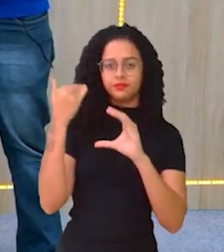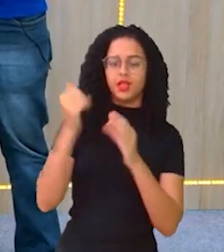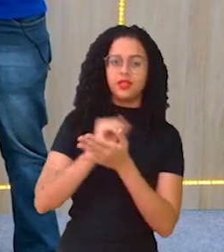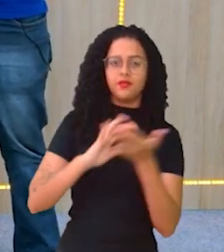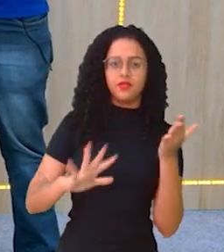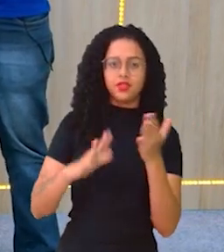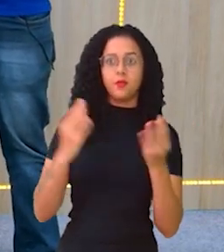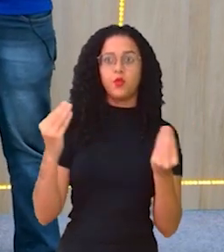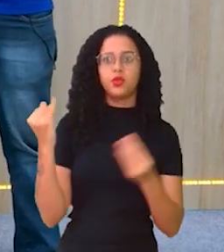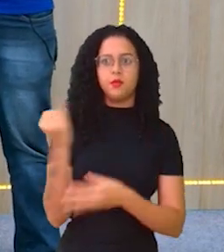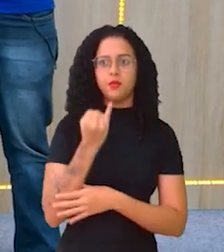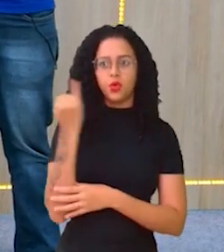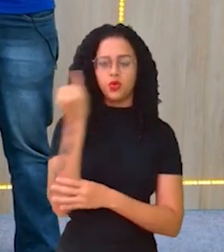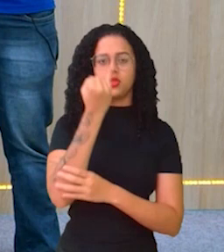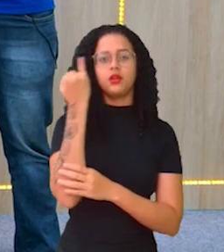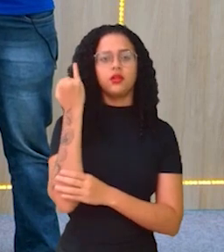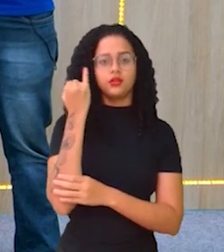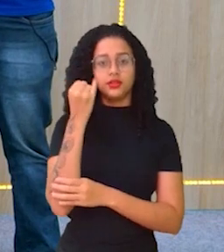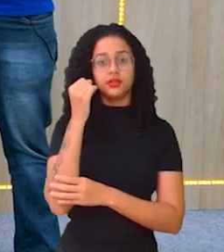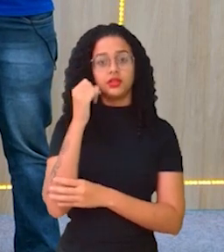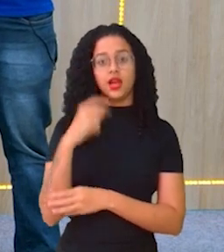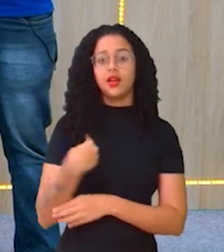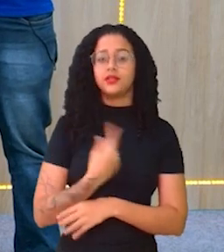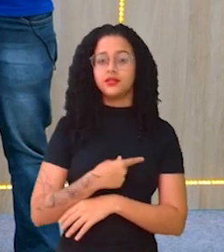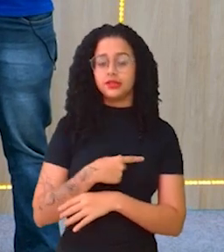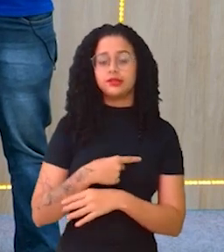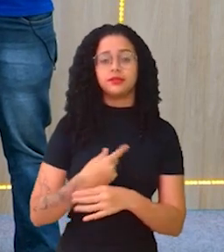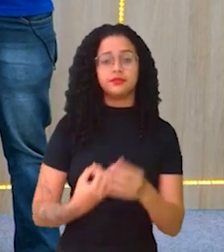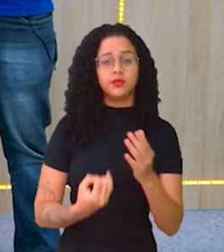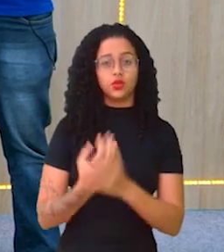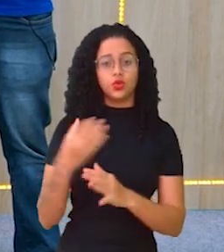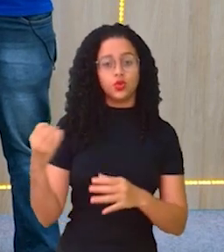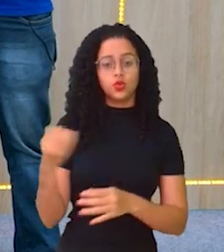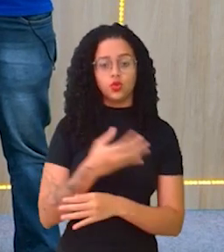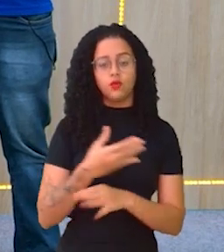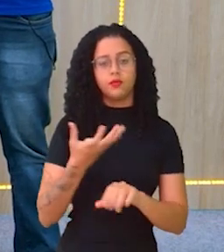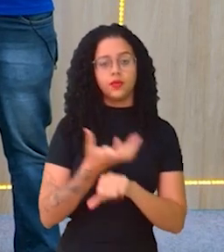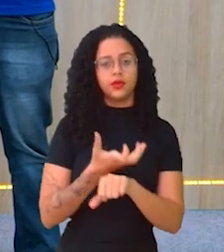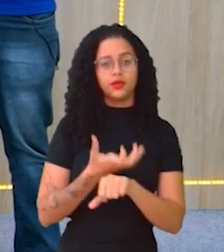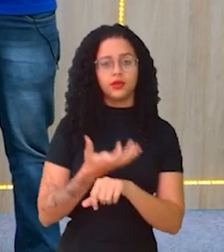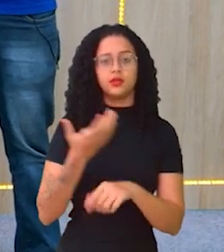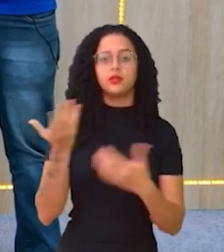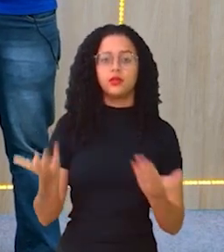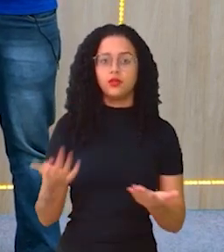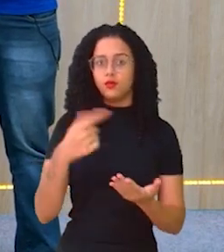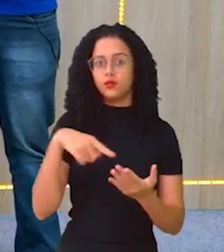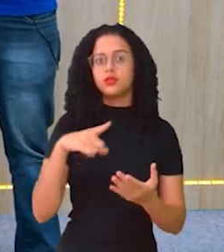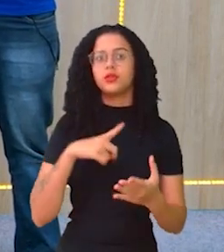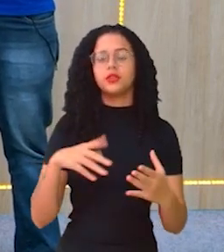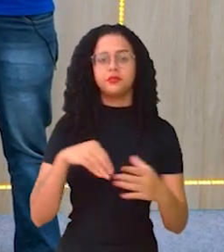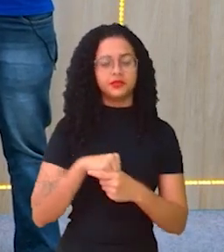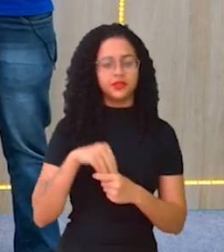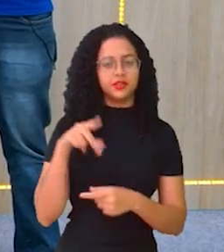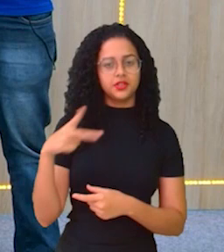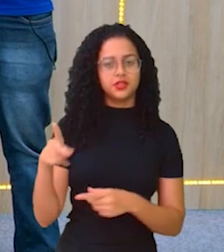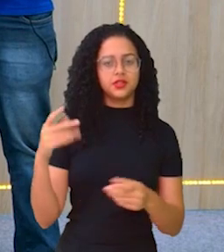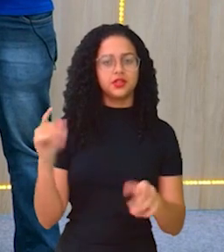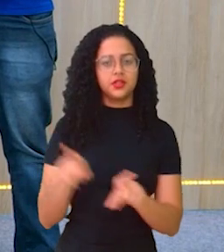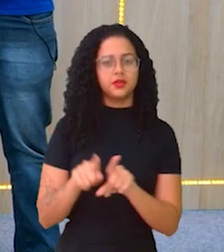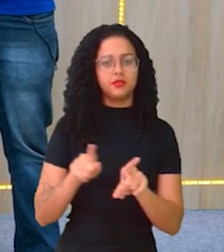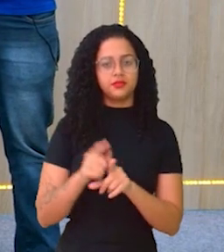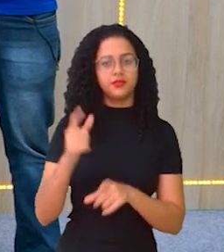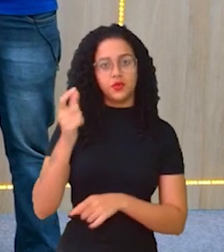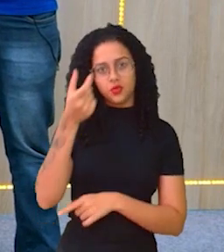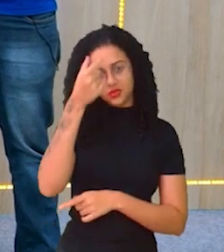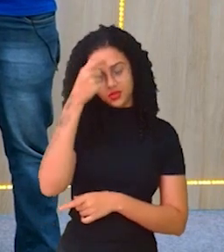atividades, são muito importantes, né? Já que a gente está nessa construção de uma nova disciplina, então vocês fazem parte disso também, né? É importante vocês tenham